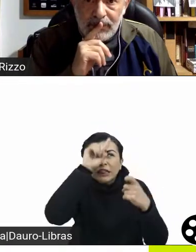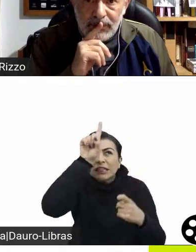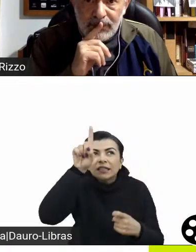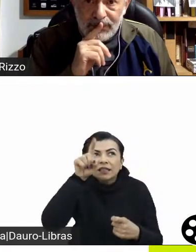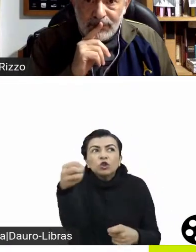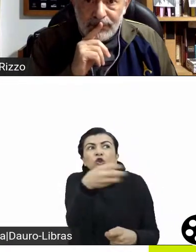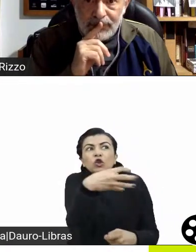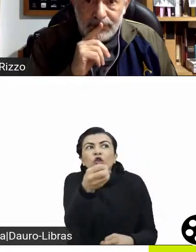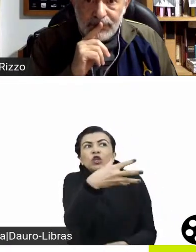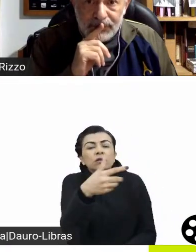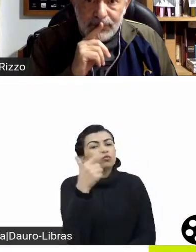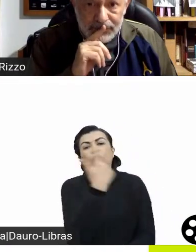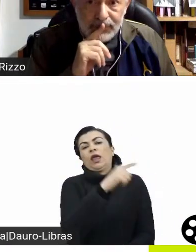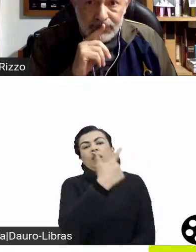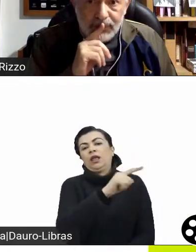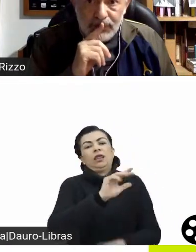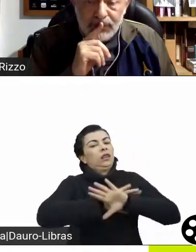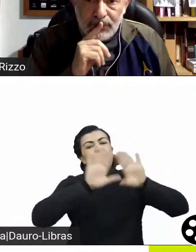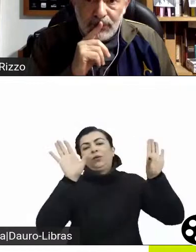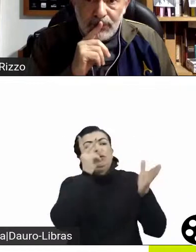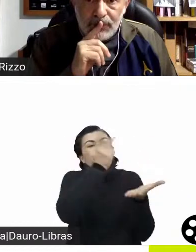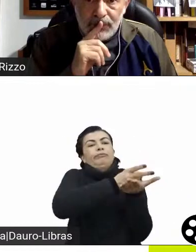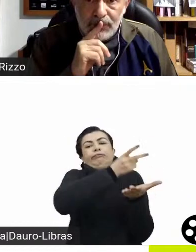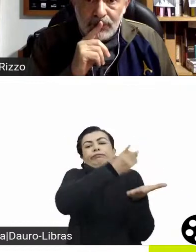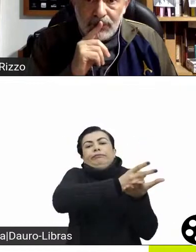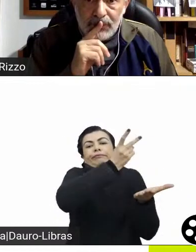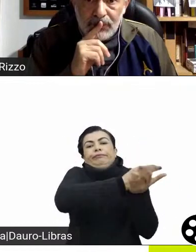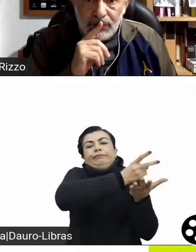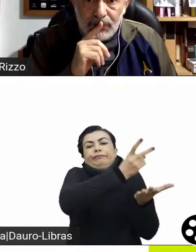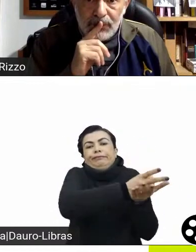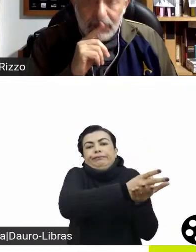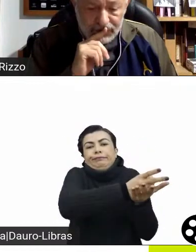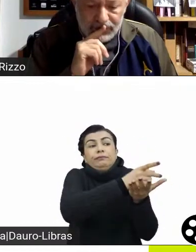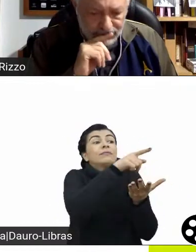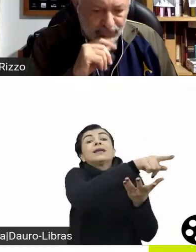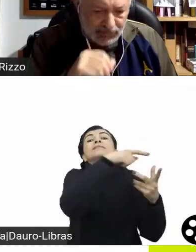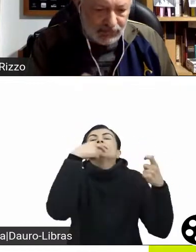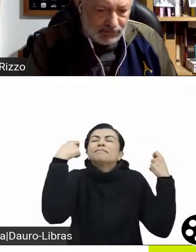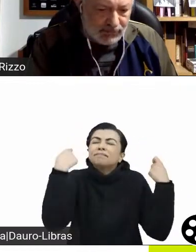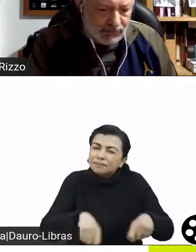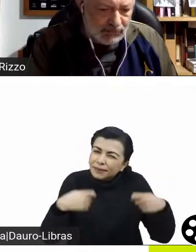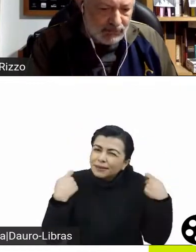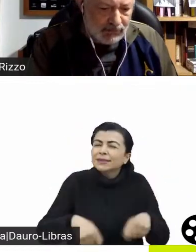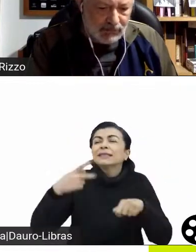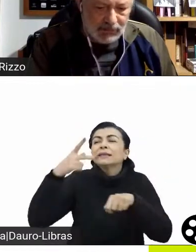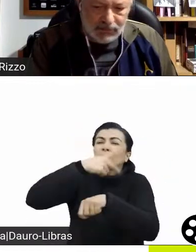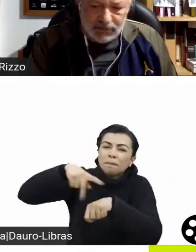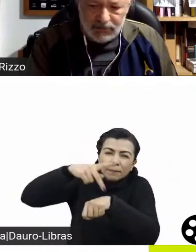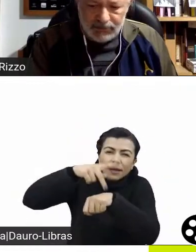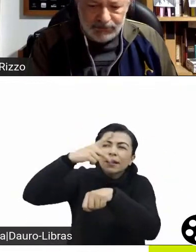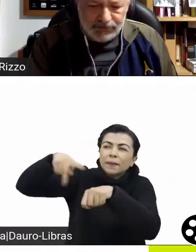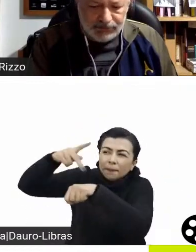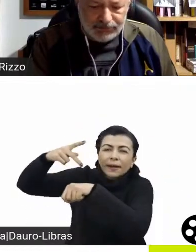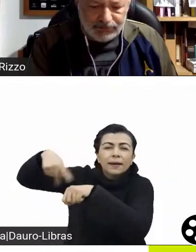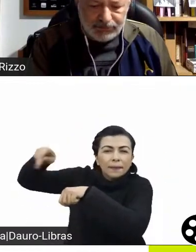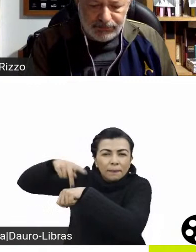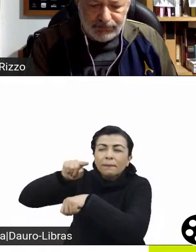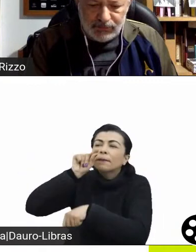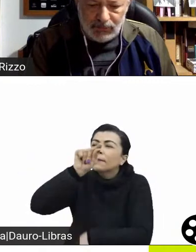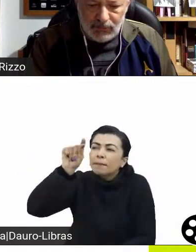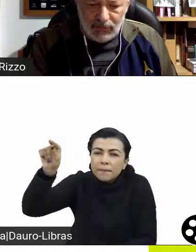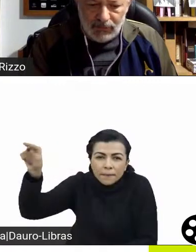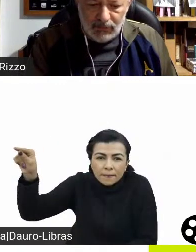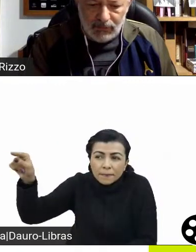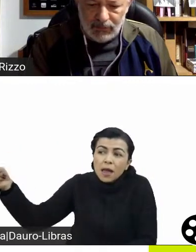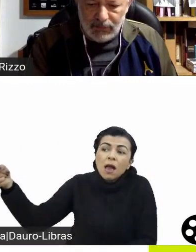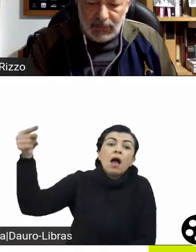ela precisa, portanto, desses autores internacionais, ela precisa dessas influências internacionais, porque, na minha opinião, Hollywood,